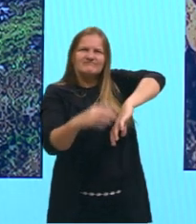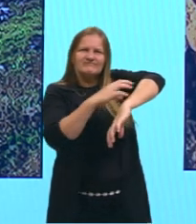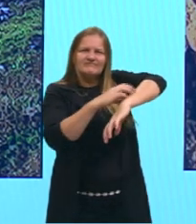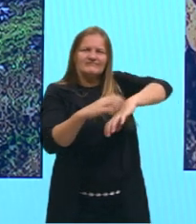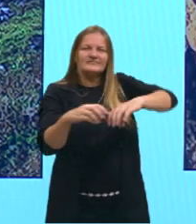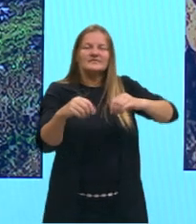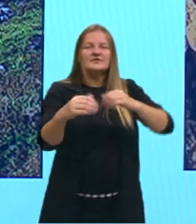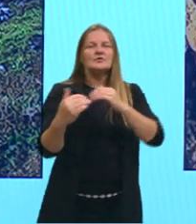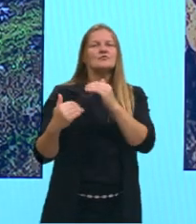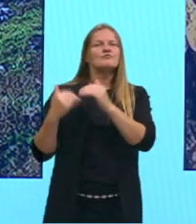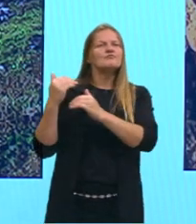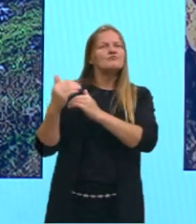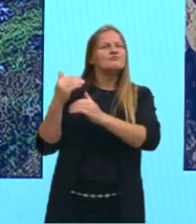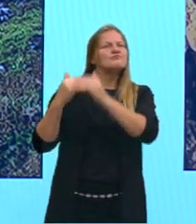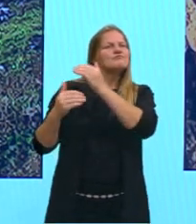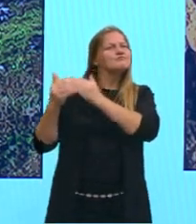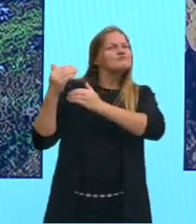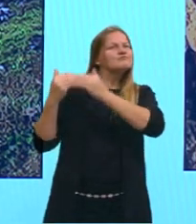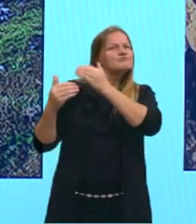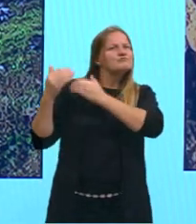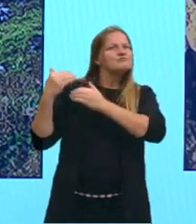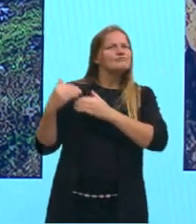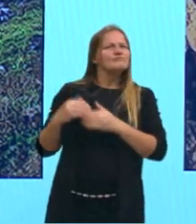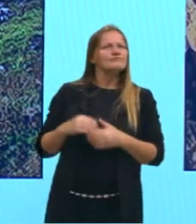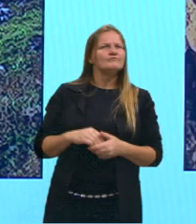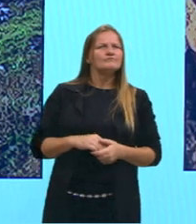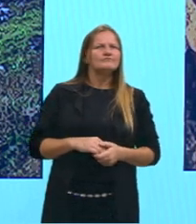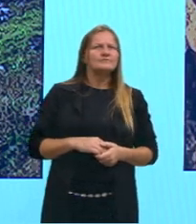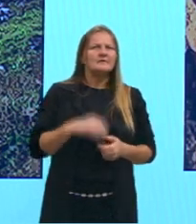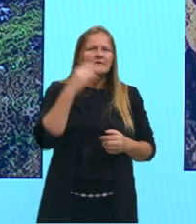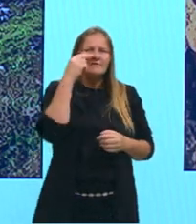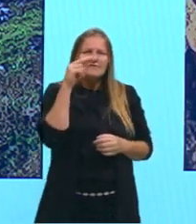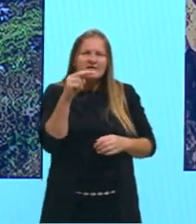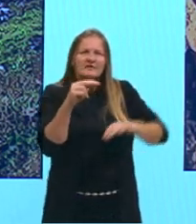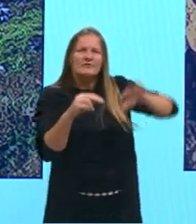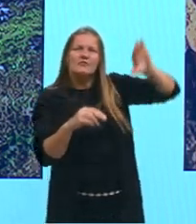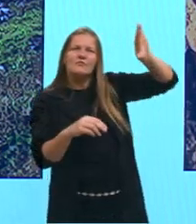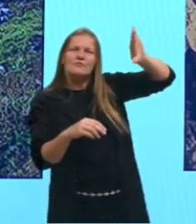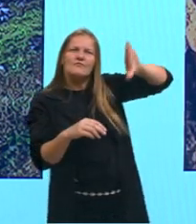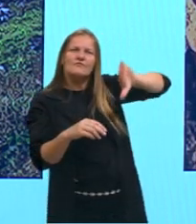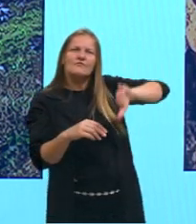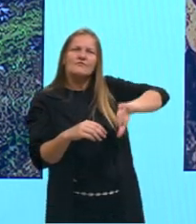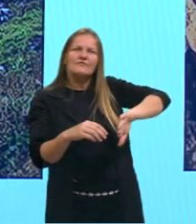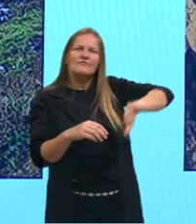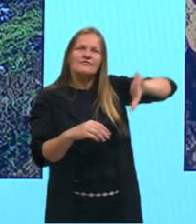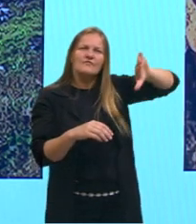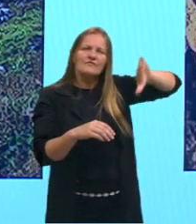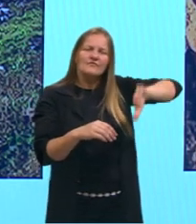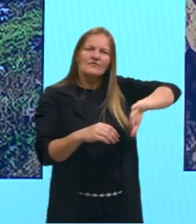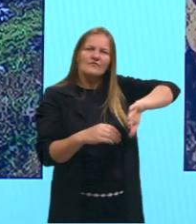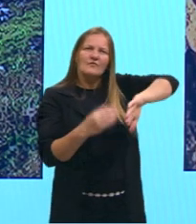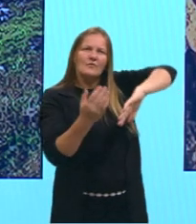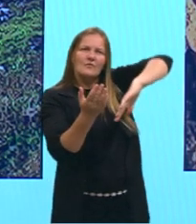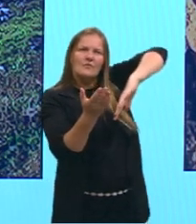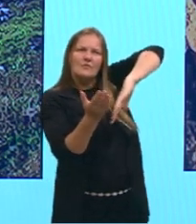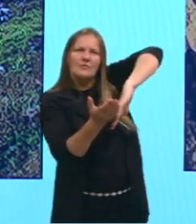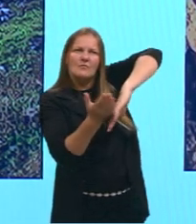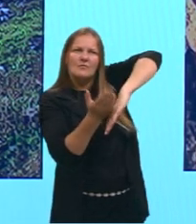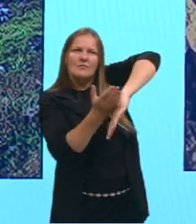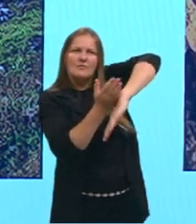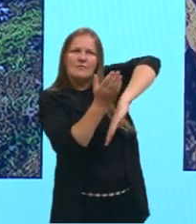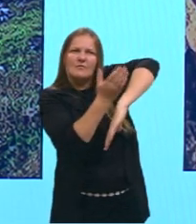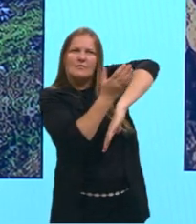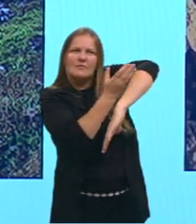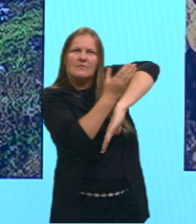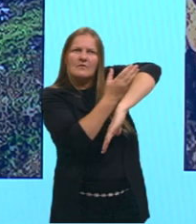eras geológicas, ó. Vou botar aqui meu dedinho, Tá vendo que aqui, ó, tem uma diferença de coloração? Isso quer dizer que